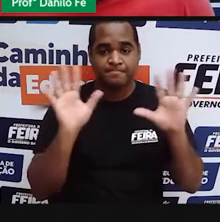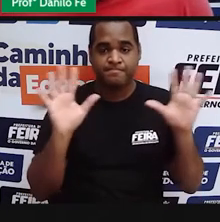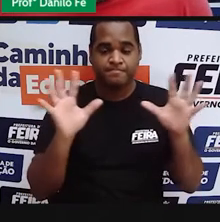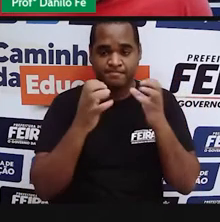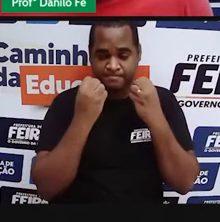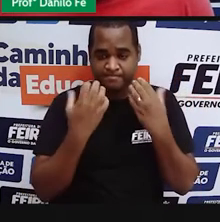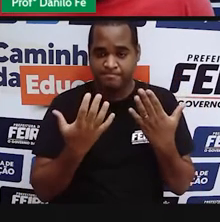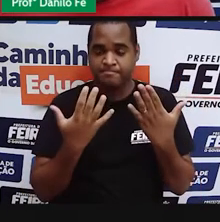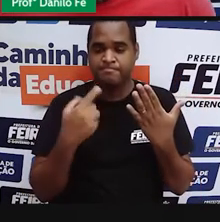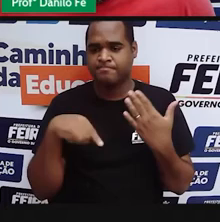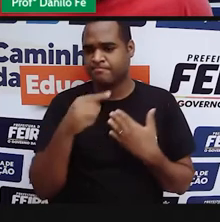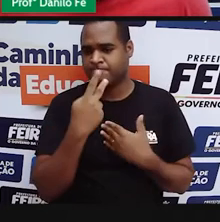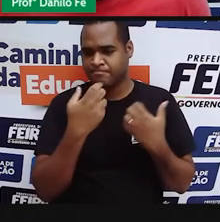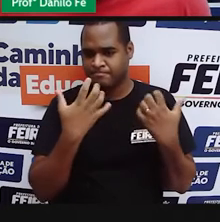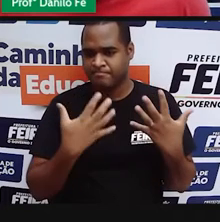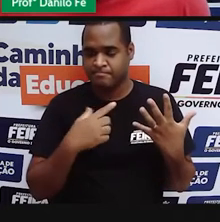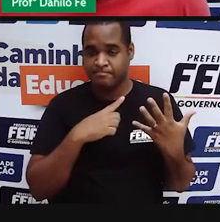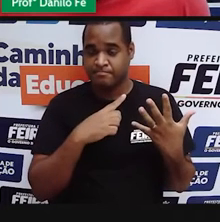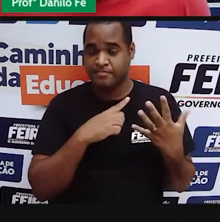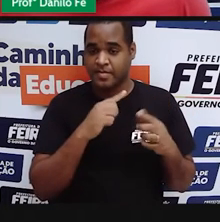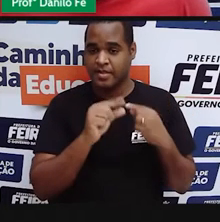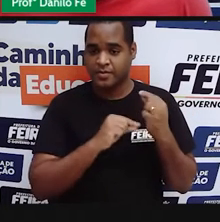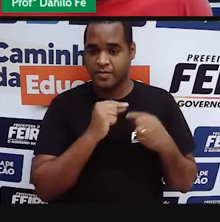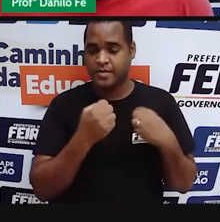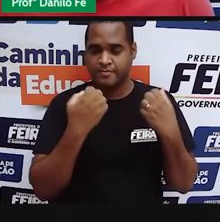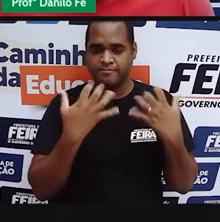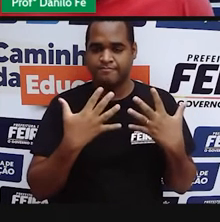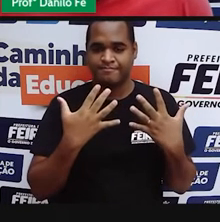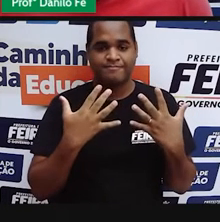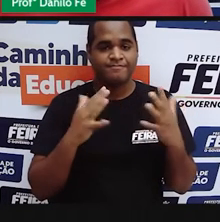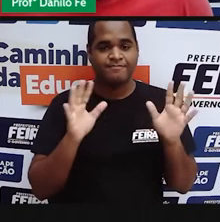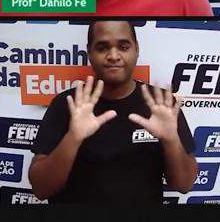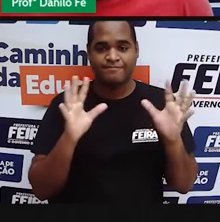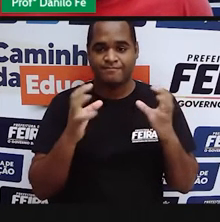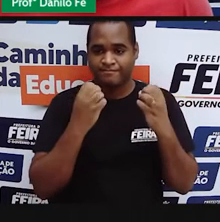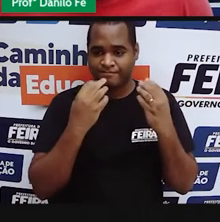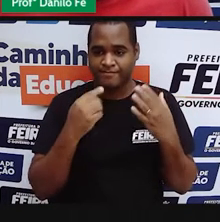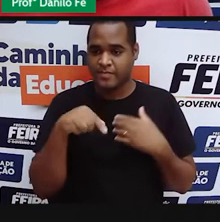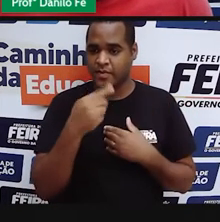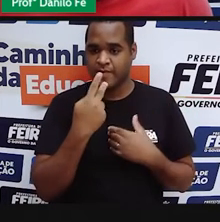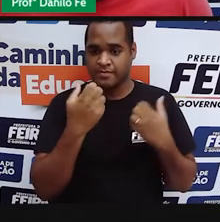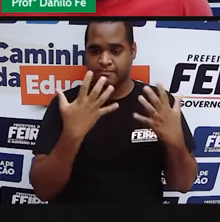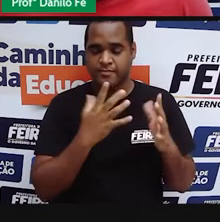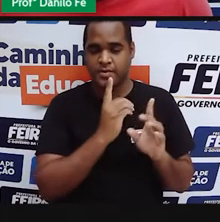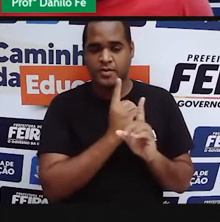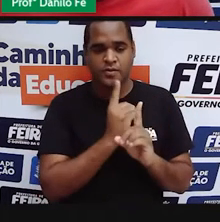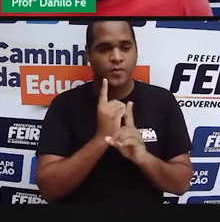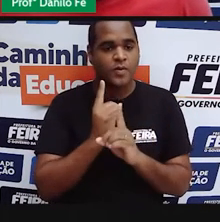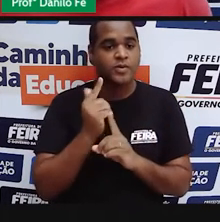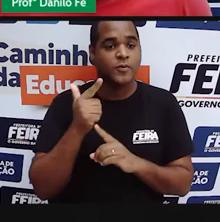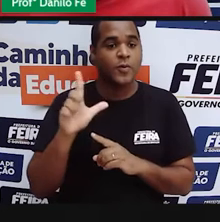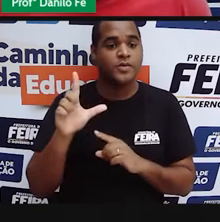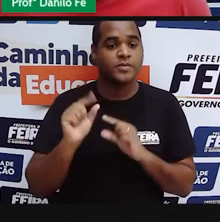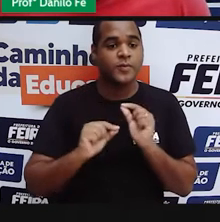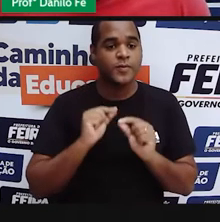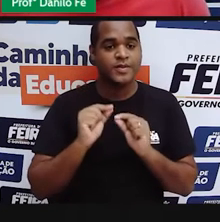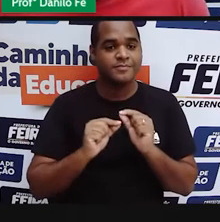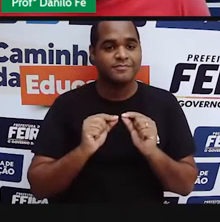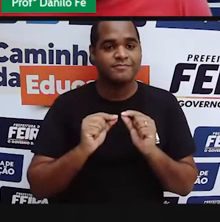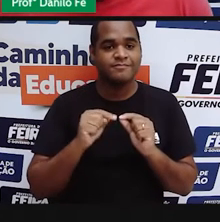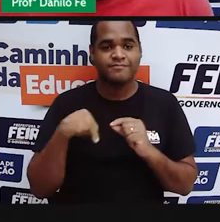Olá, meus caras! Olá, minhas caras! A gente se encontra mais uma vez para